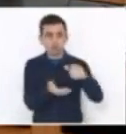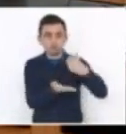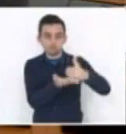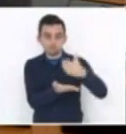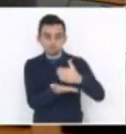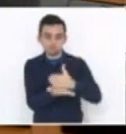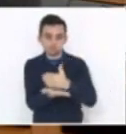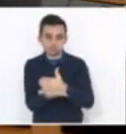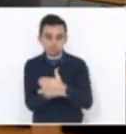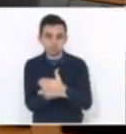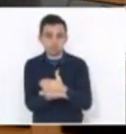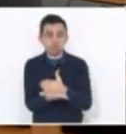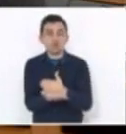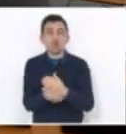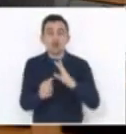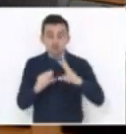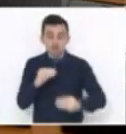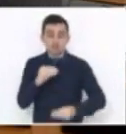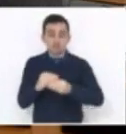Com as emendas, poderemos